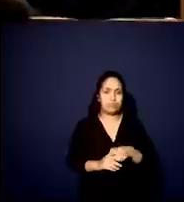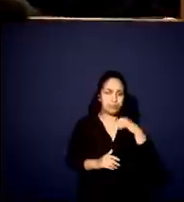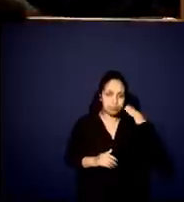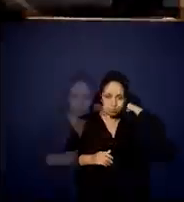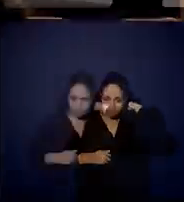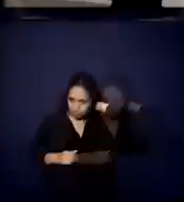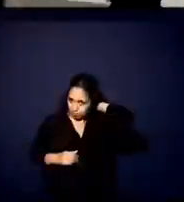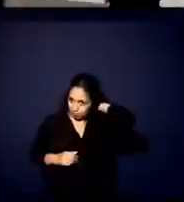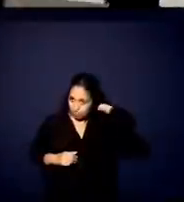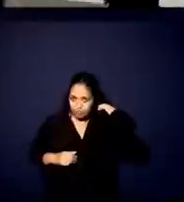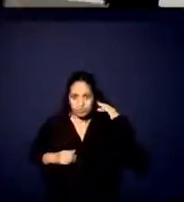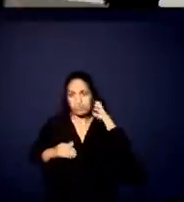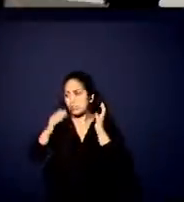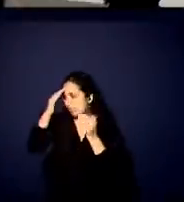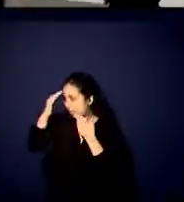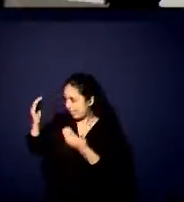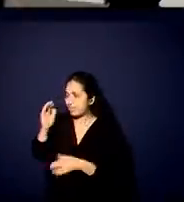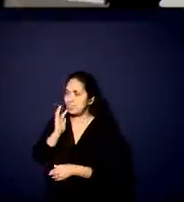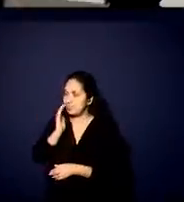Obrigada, governador Tassiz.